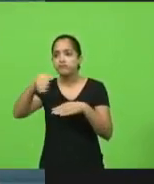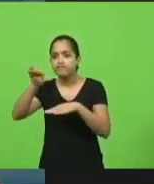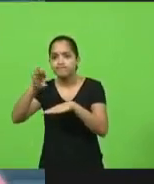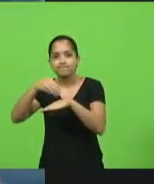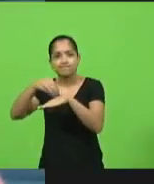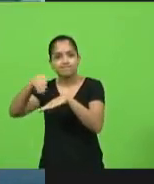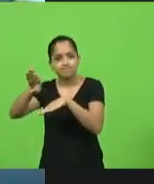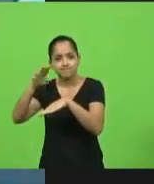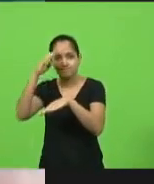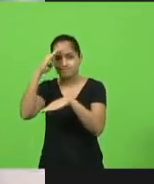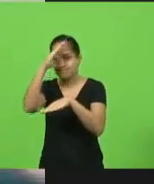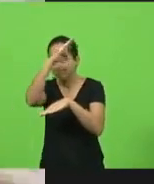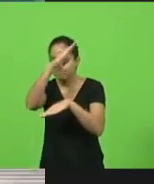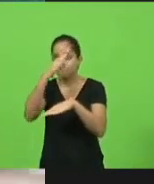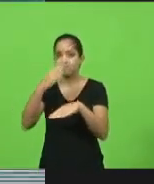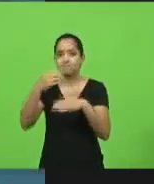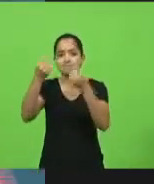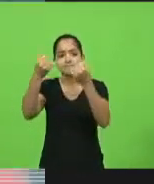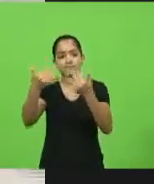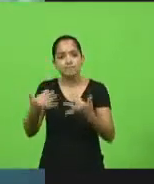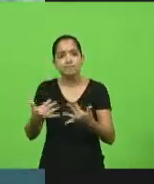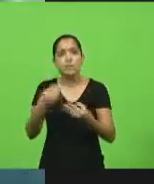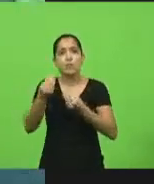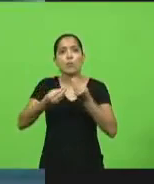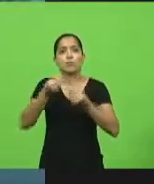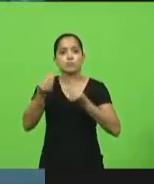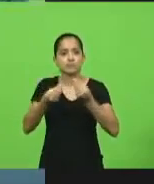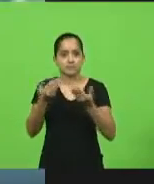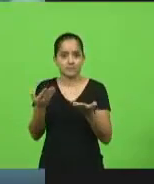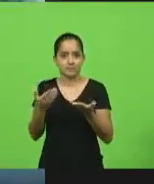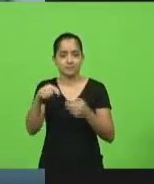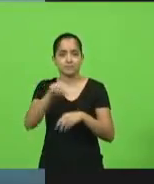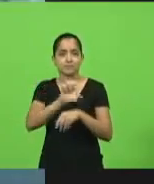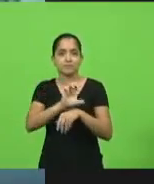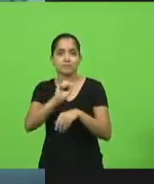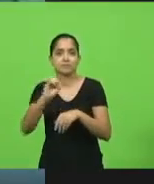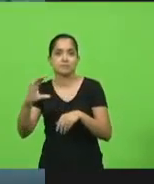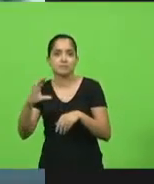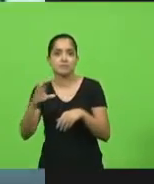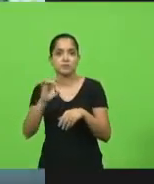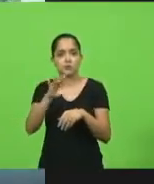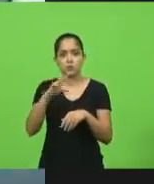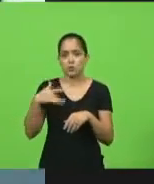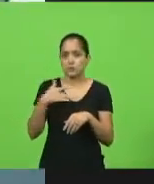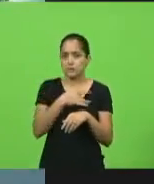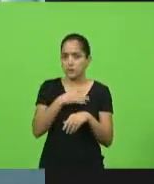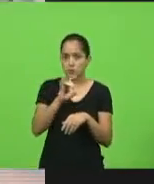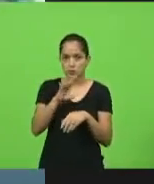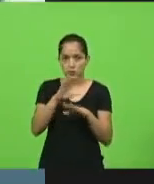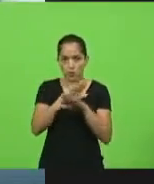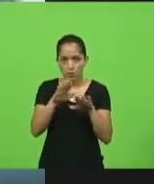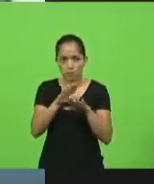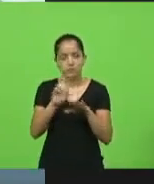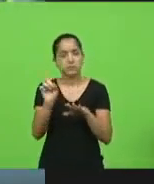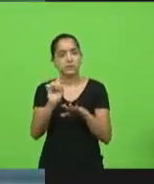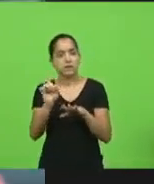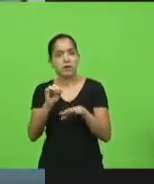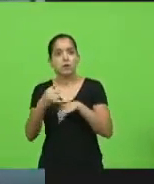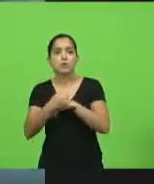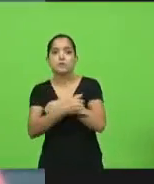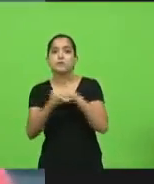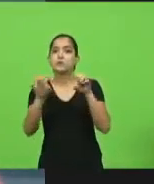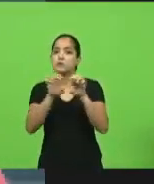ao presidente da República. E não é só sobre saúde que fala o ministro Fazuello, não é só sobre infraestrutura